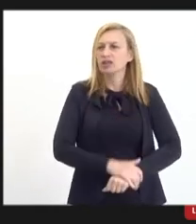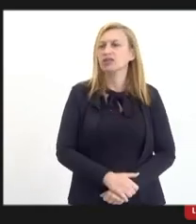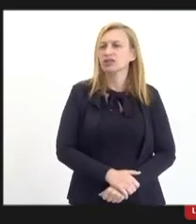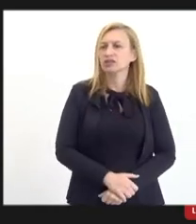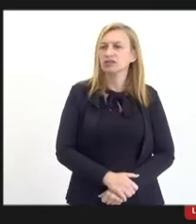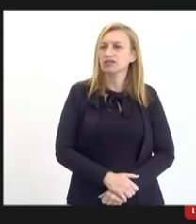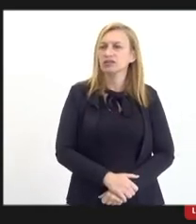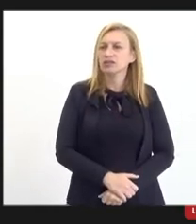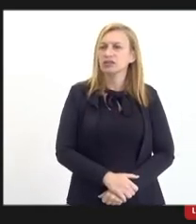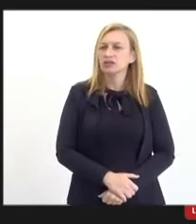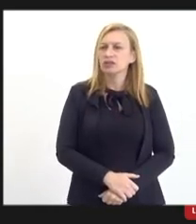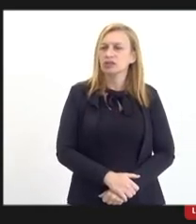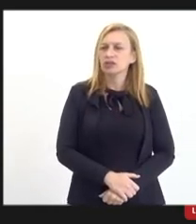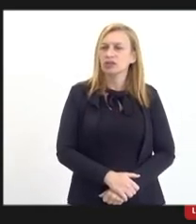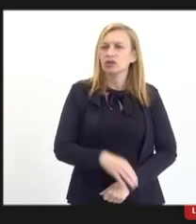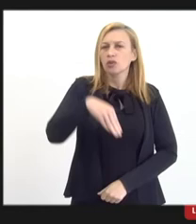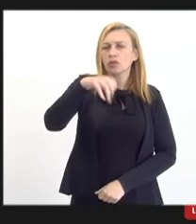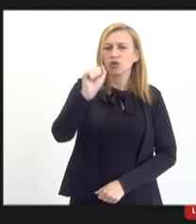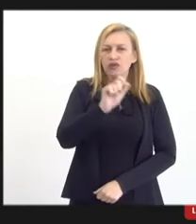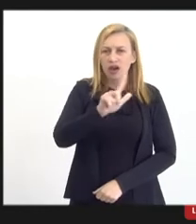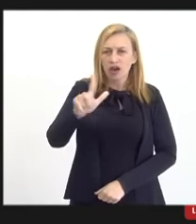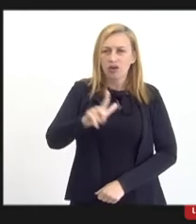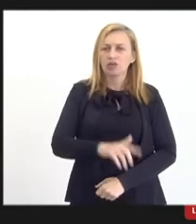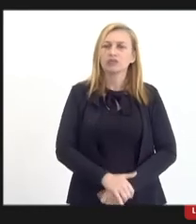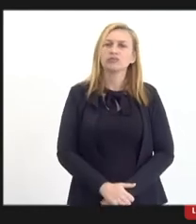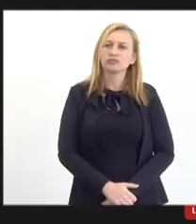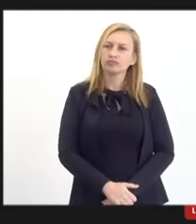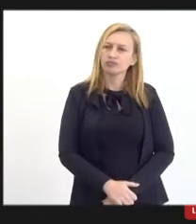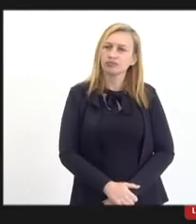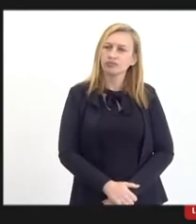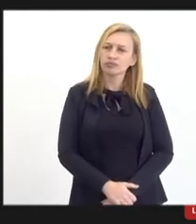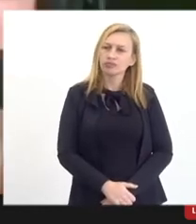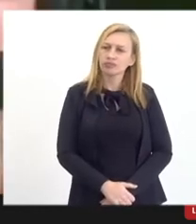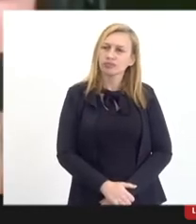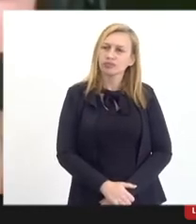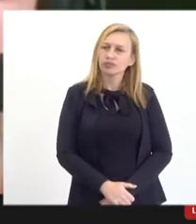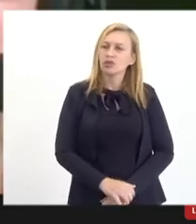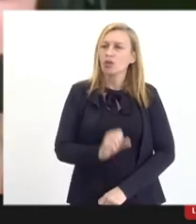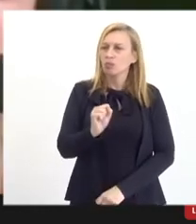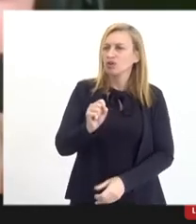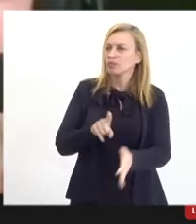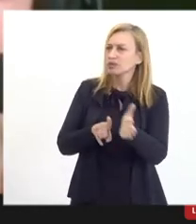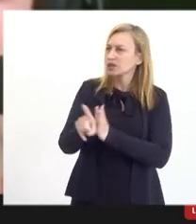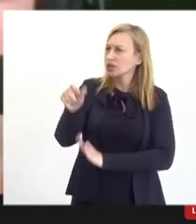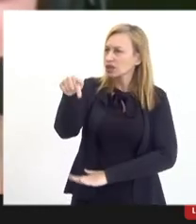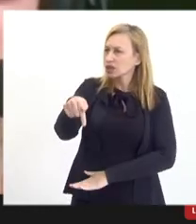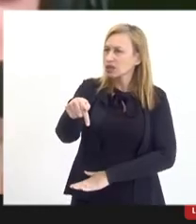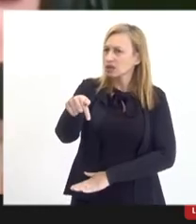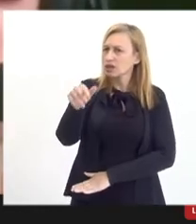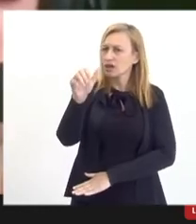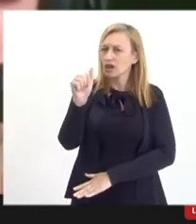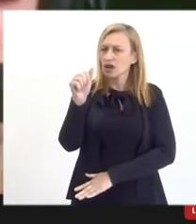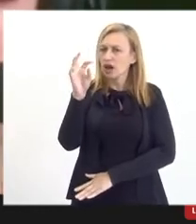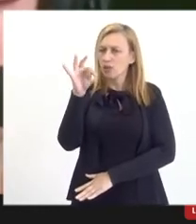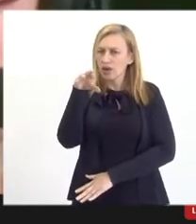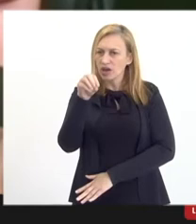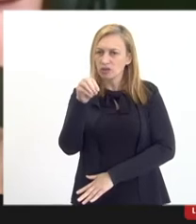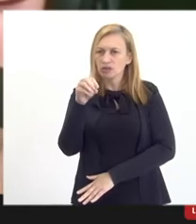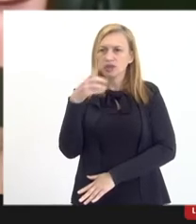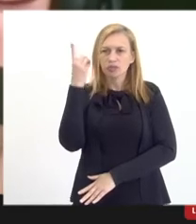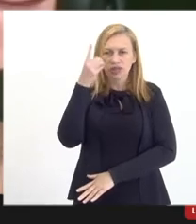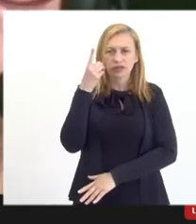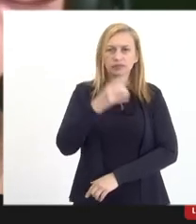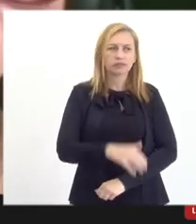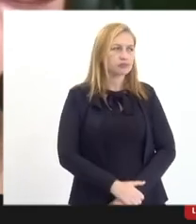né, dos modais. Posso fazer uma pergunta aqui para o Alberto, deputada?